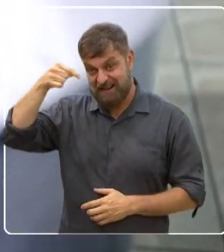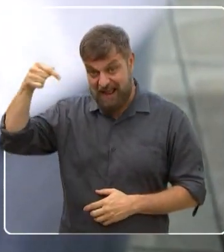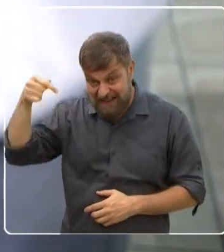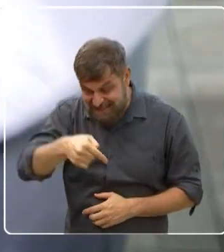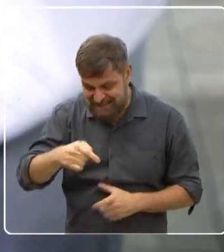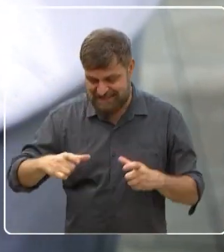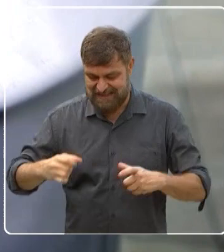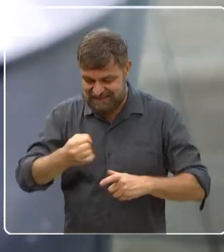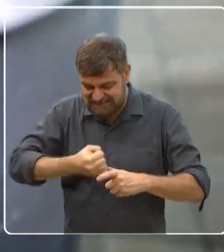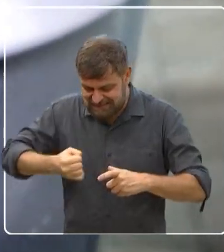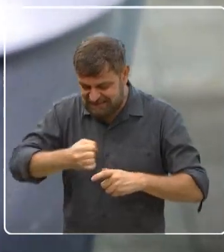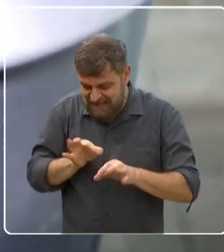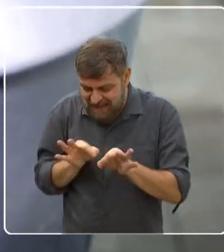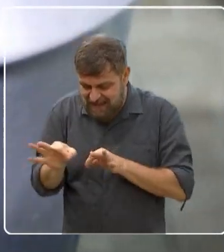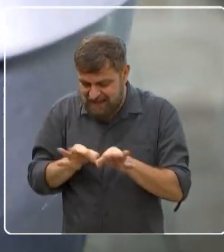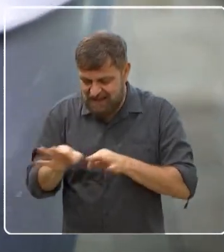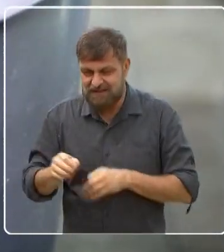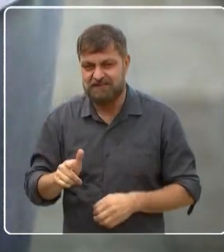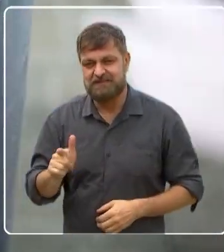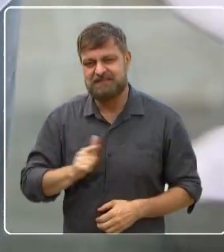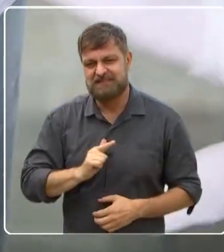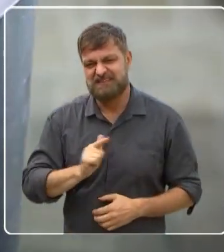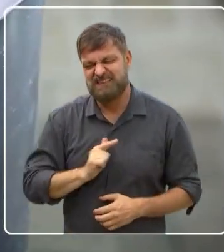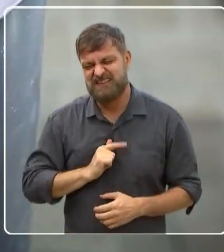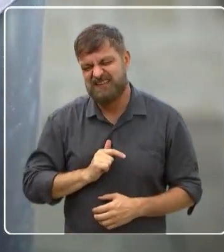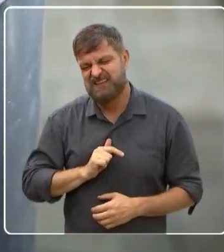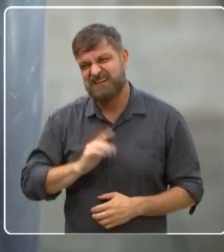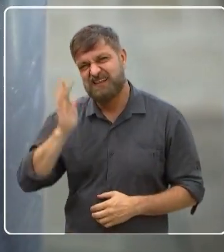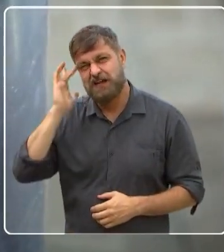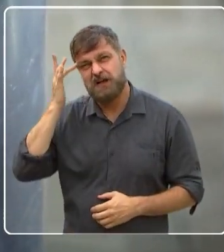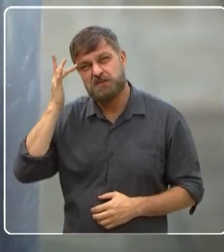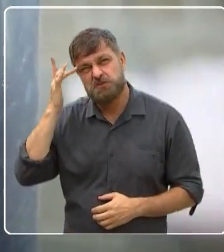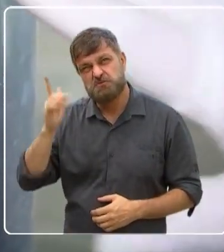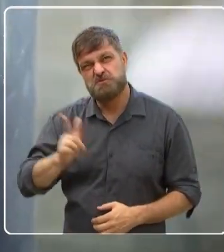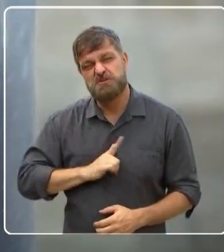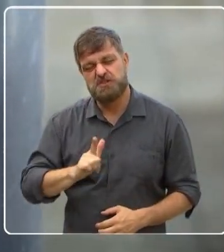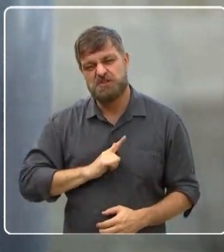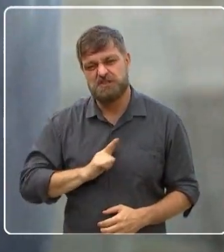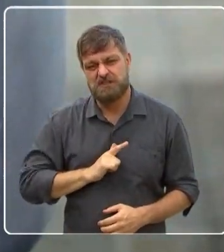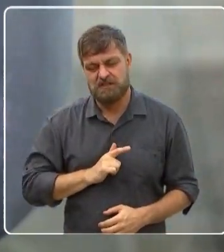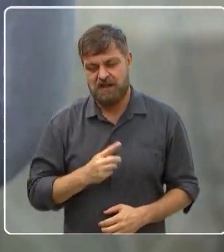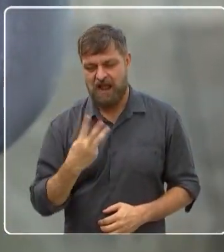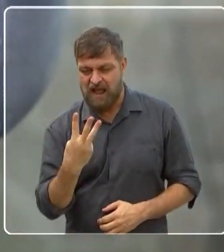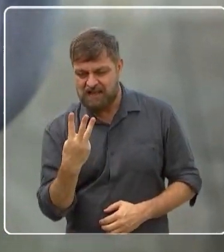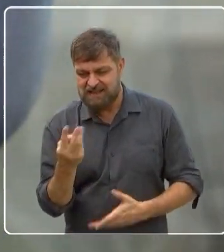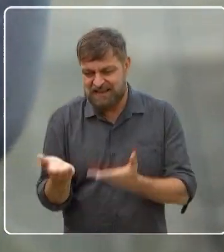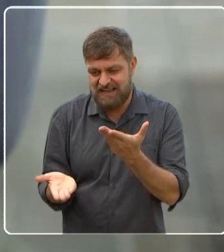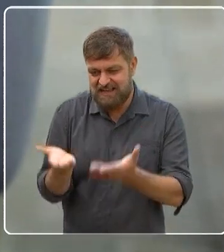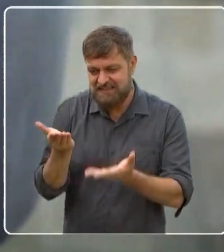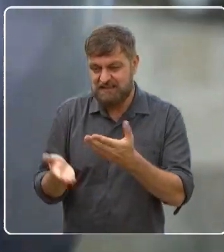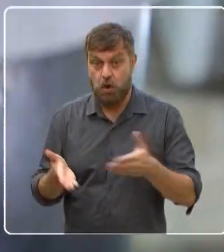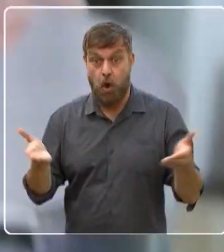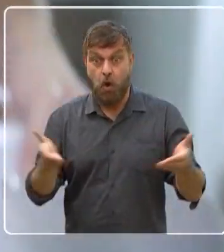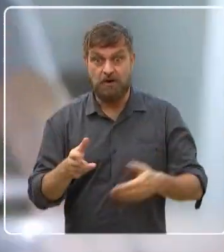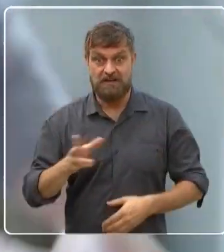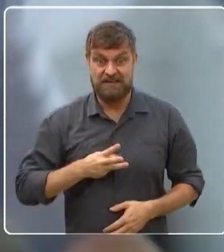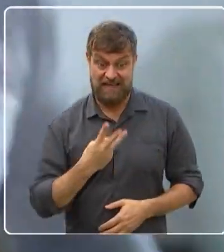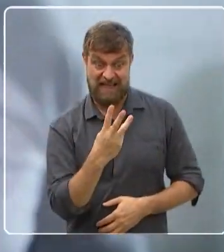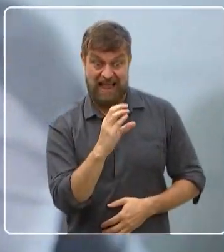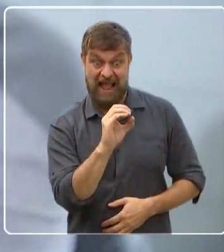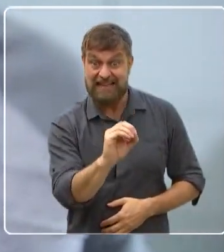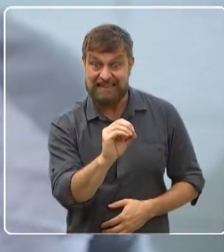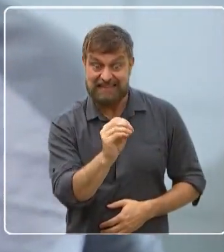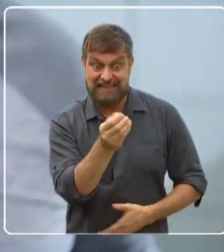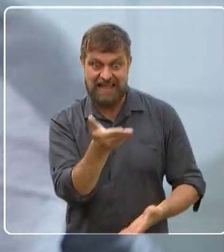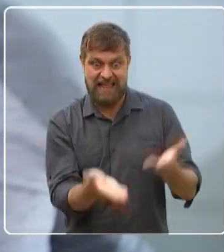vasilhinha de... Quanto cabe aqui? Essa aí, acho que a gente começou, acho que uns 3 quilos. 3 quilos e hoje eu tô vendo que são